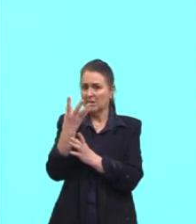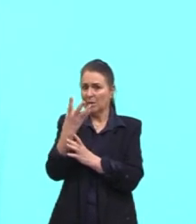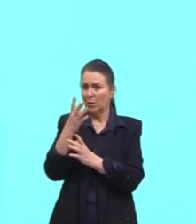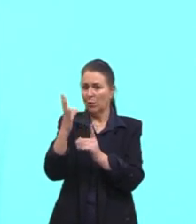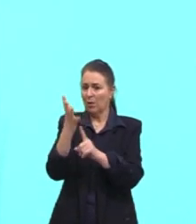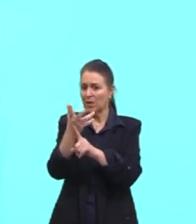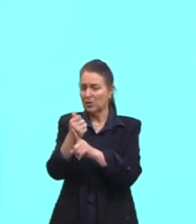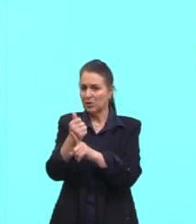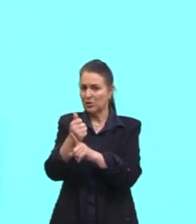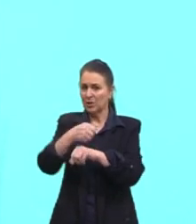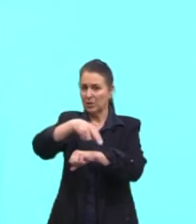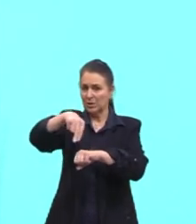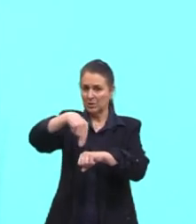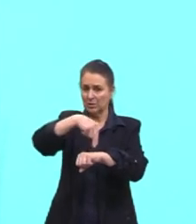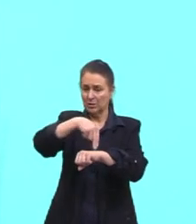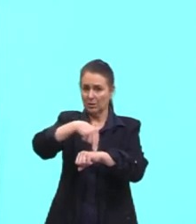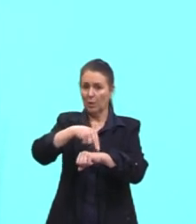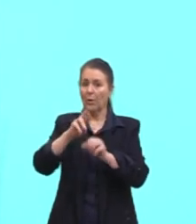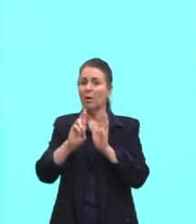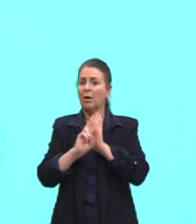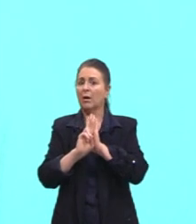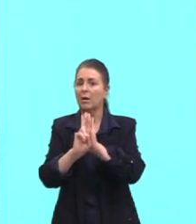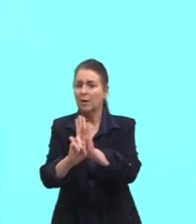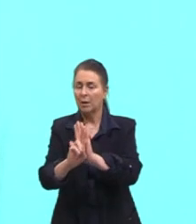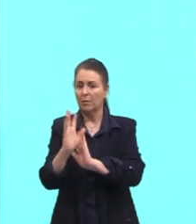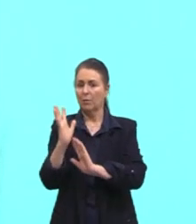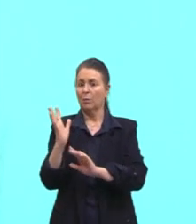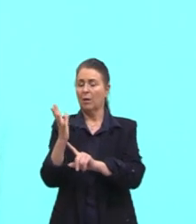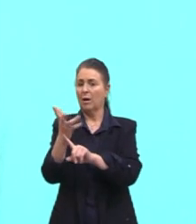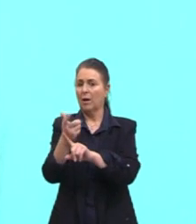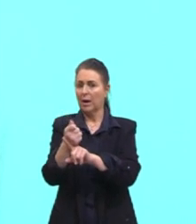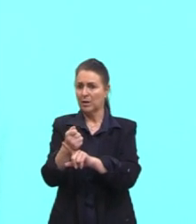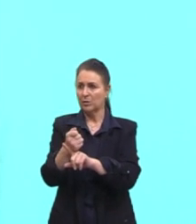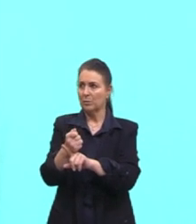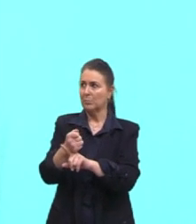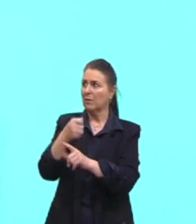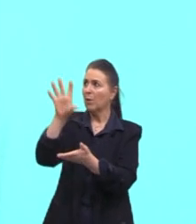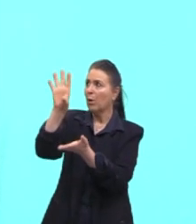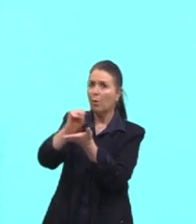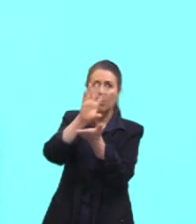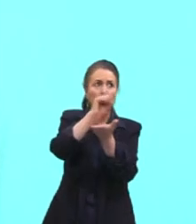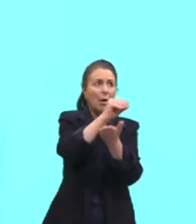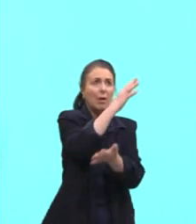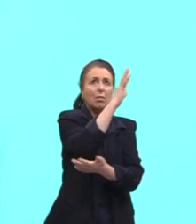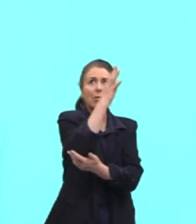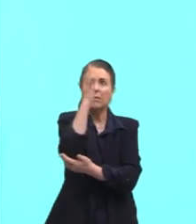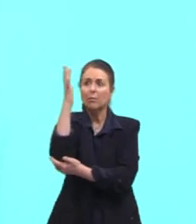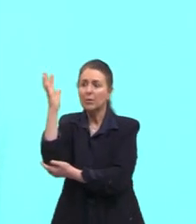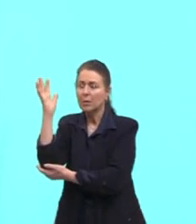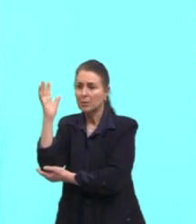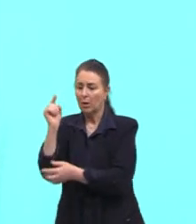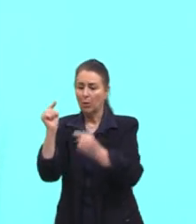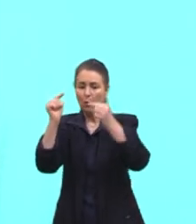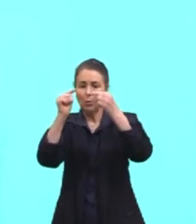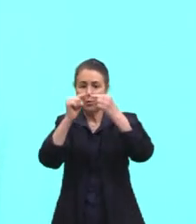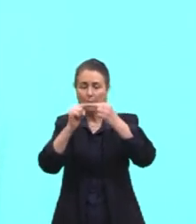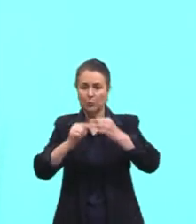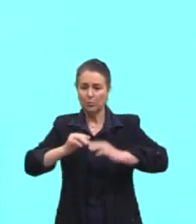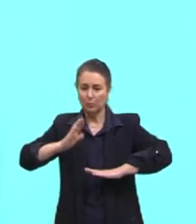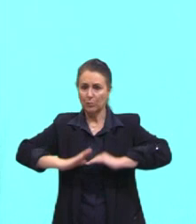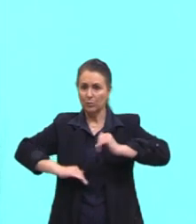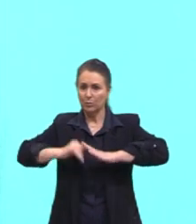Representavam a ideia de que a arte deveria copiar fielmente a natureza, tendo como finalidade a prática